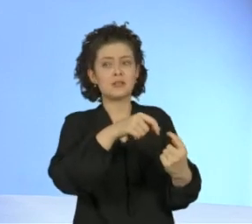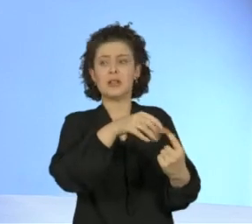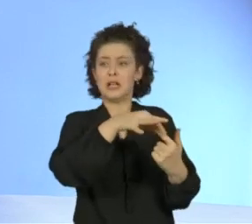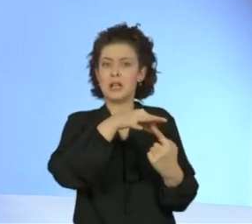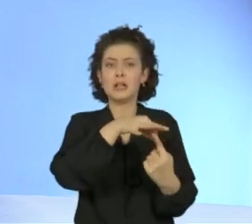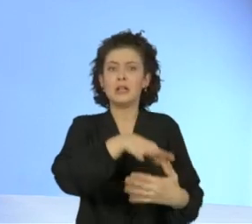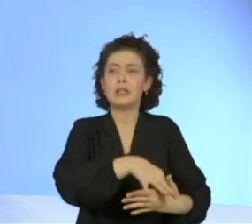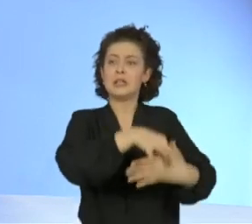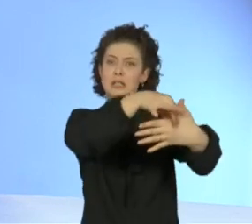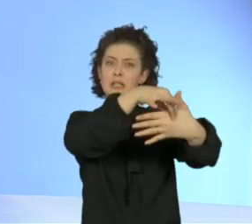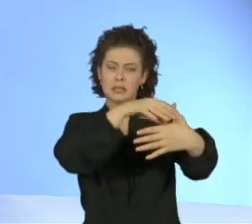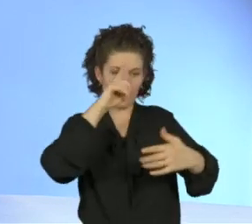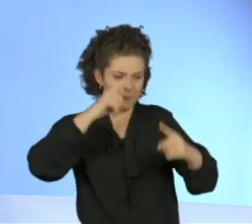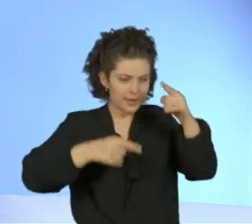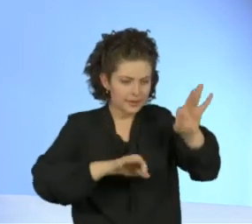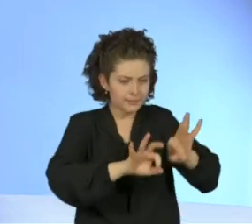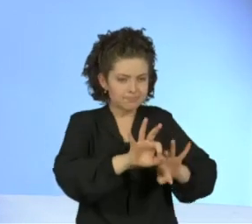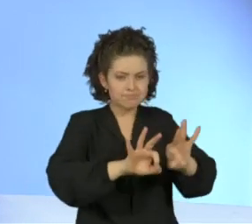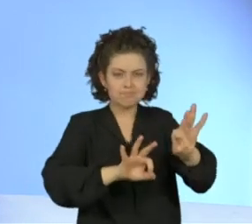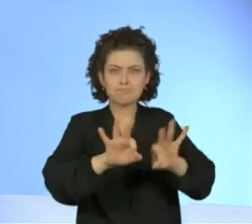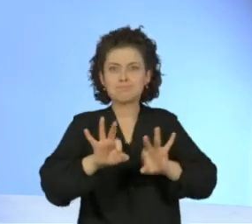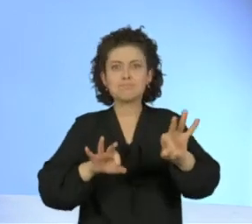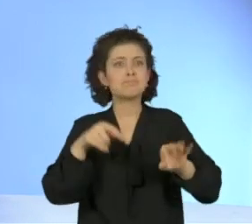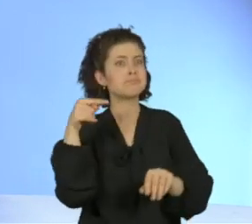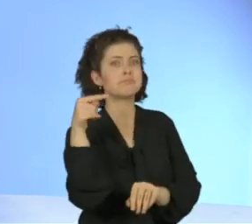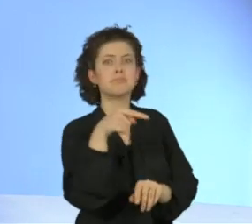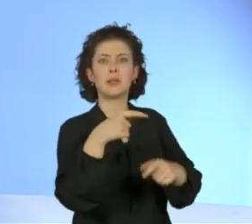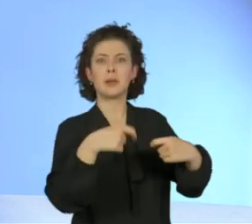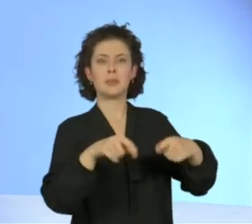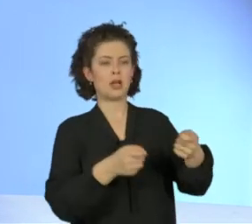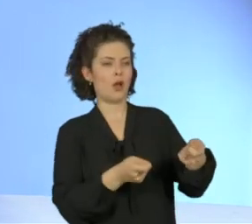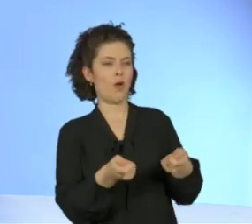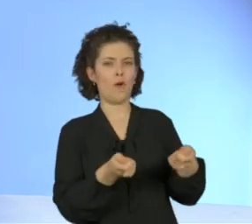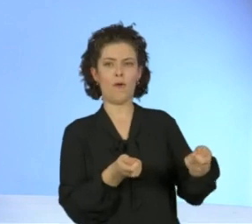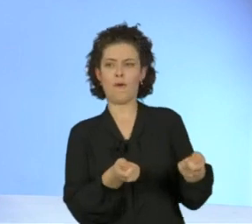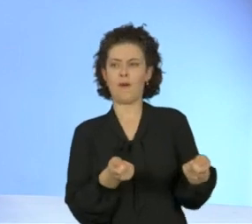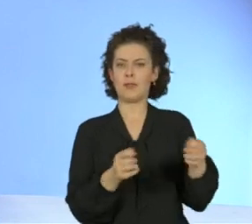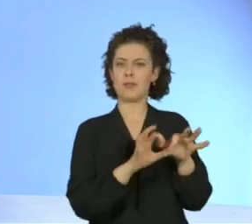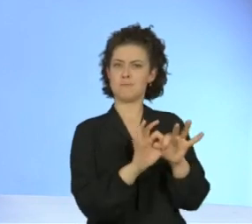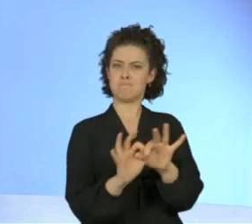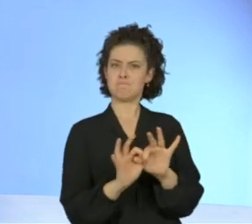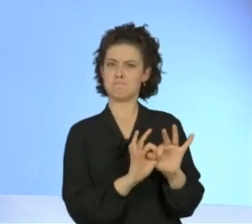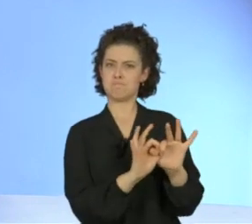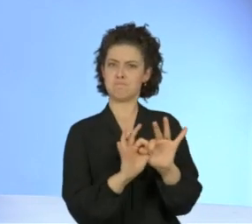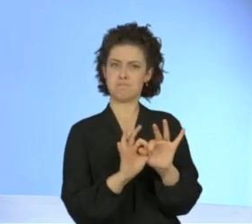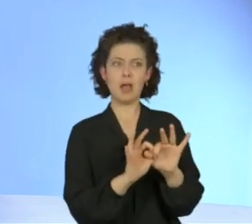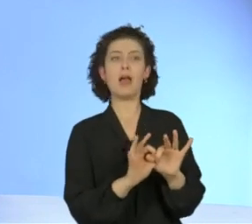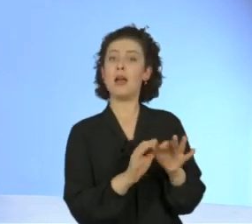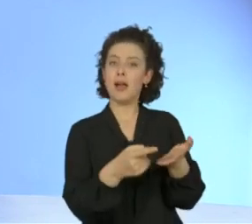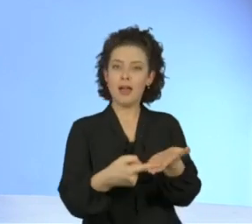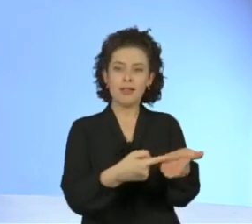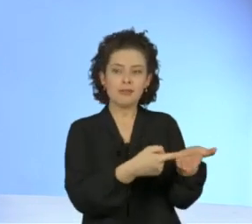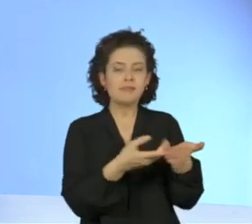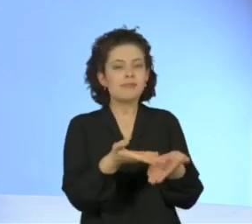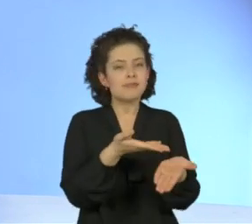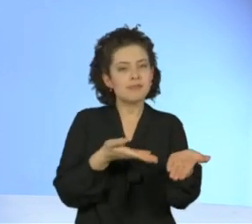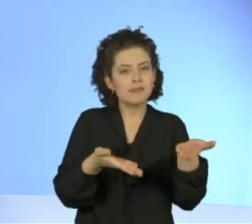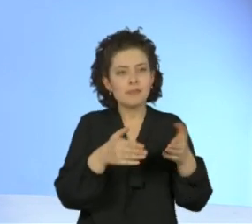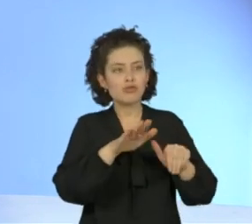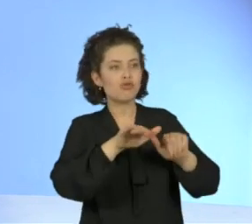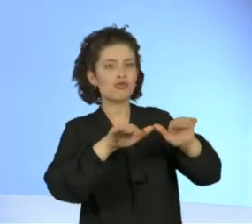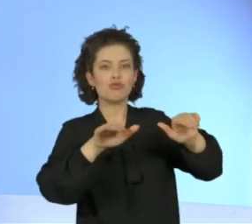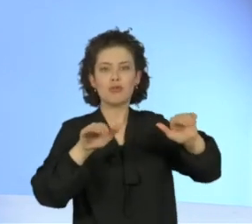processo nesse momento nesse país. Ele que tinha que ser o coordenador disso, ele é que tinha que dialogar, ele é que tinha que chamar